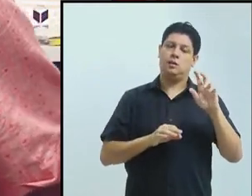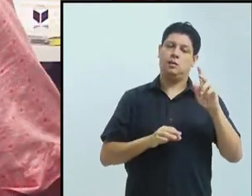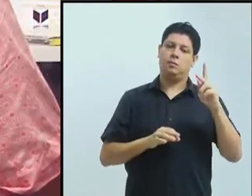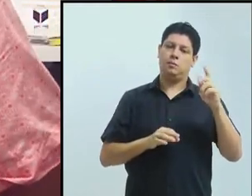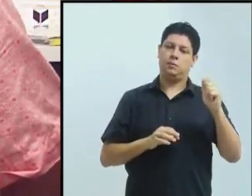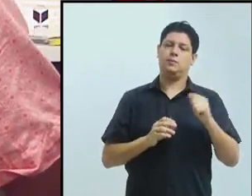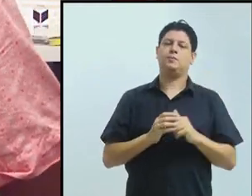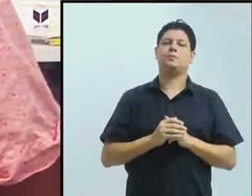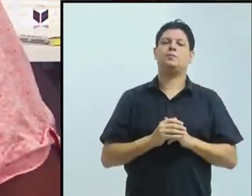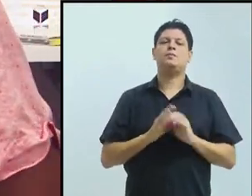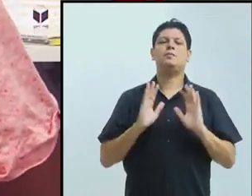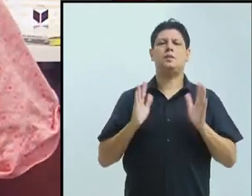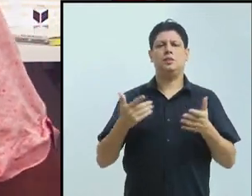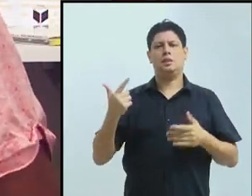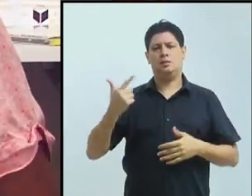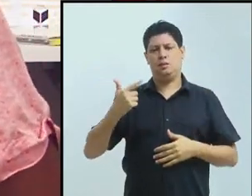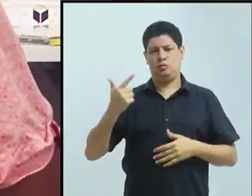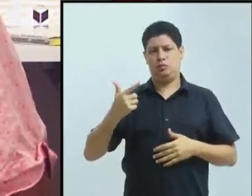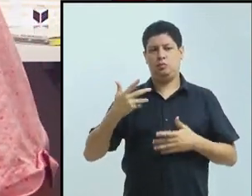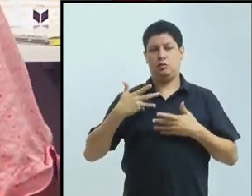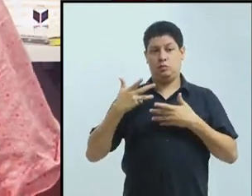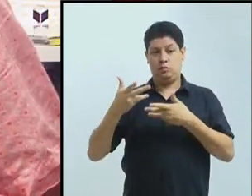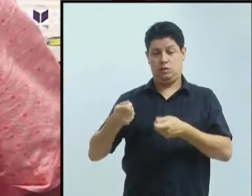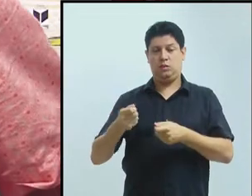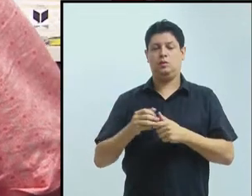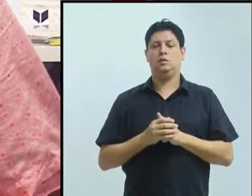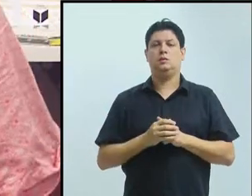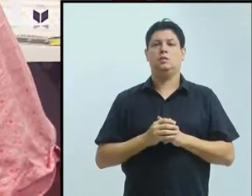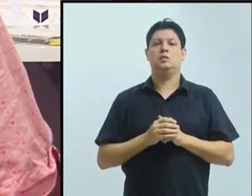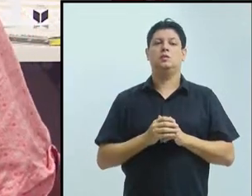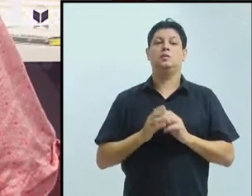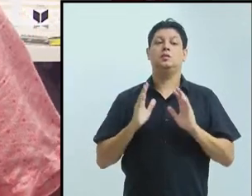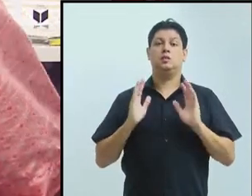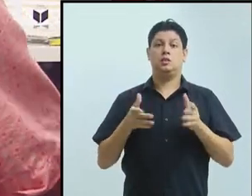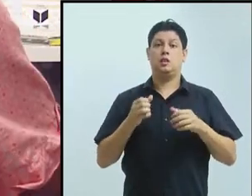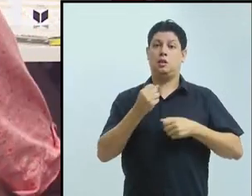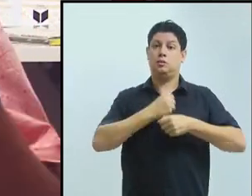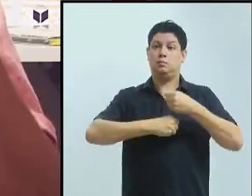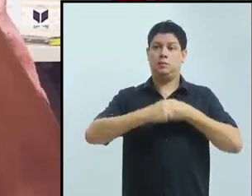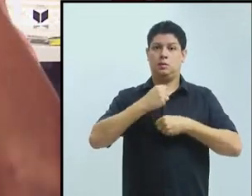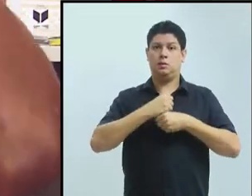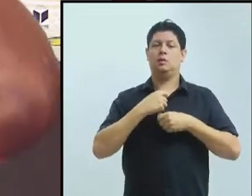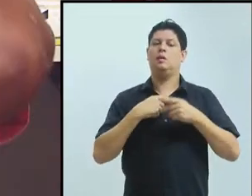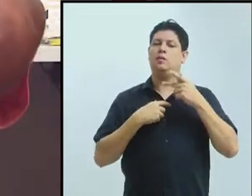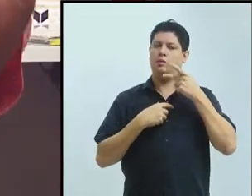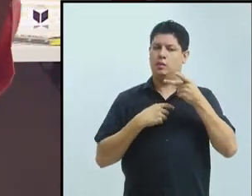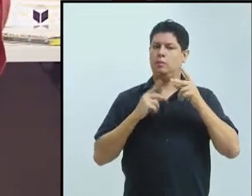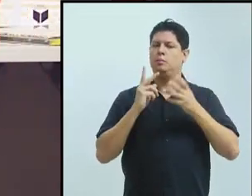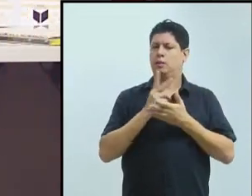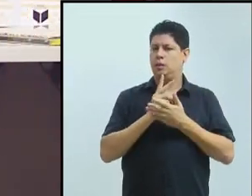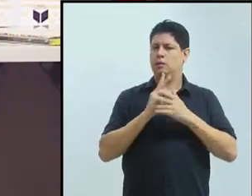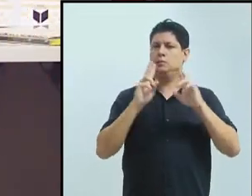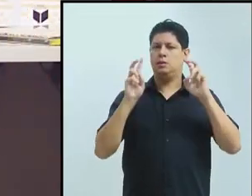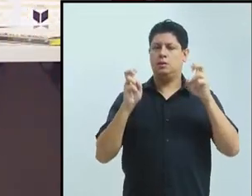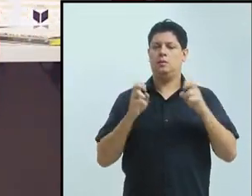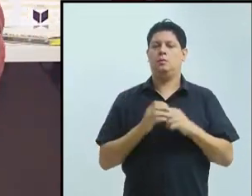internacionalização. Eu fiz uma fala que passava por aí também no ano passado. E eu